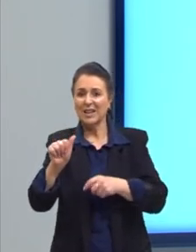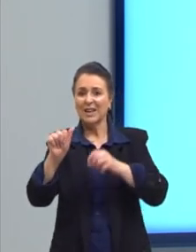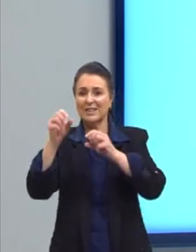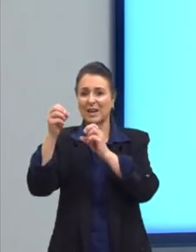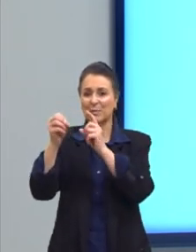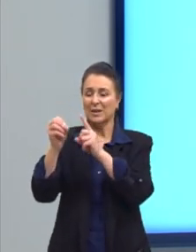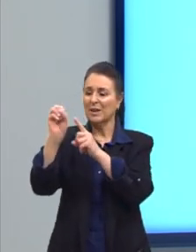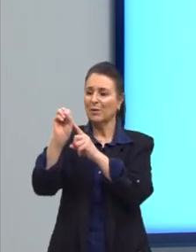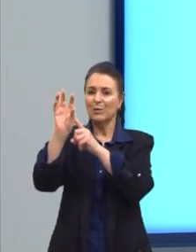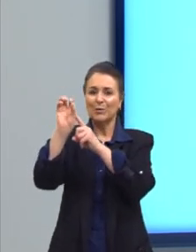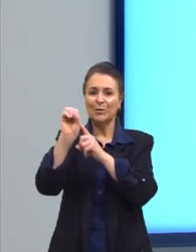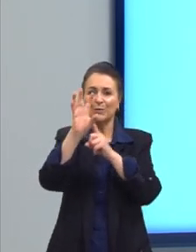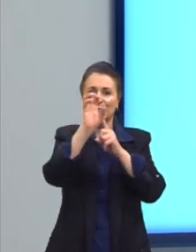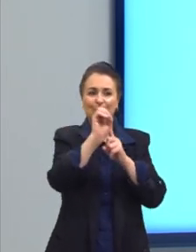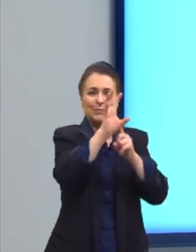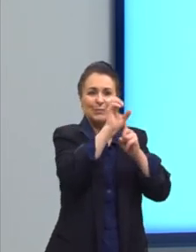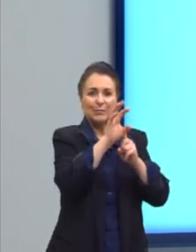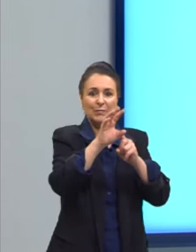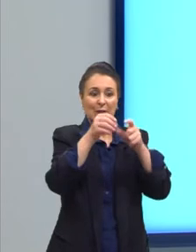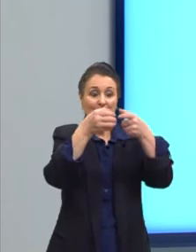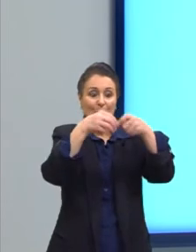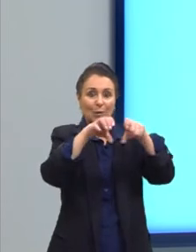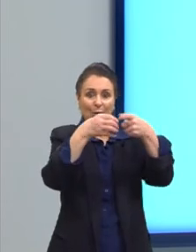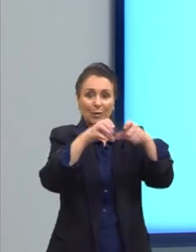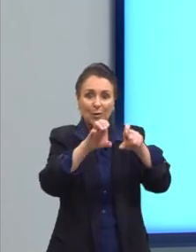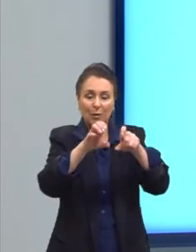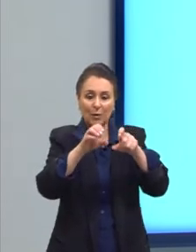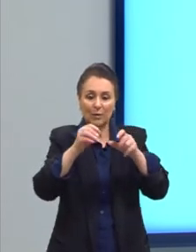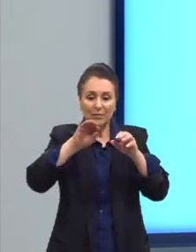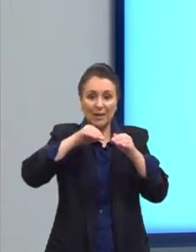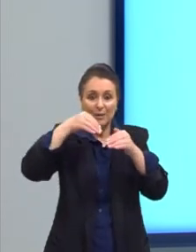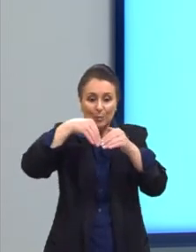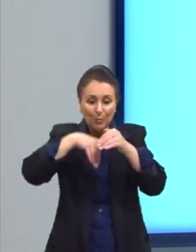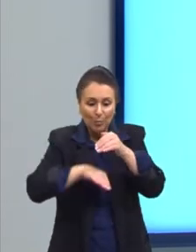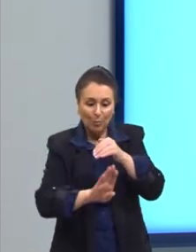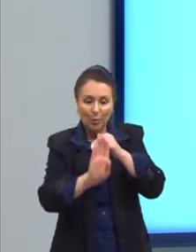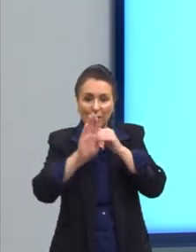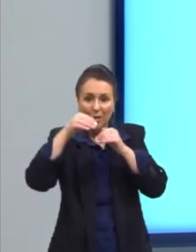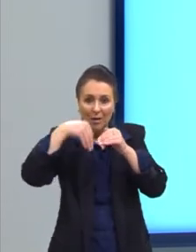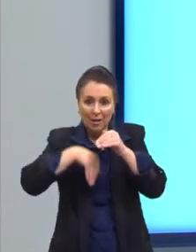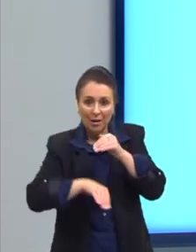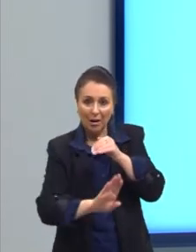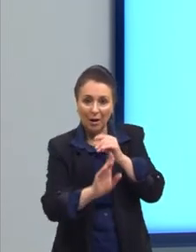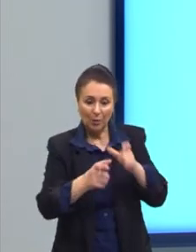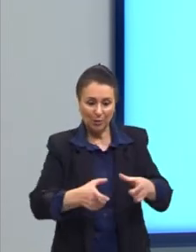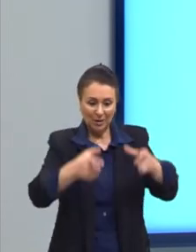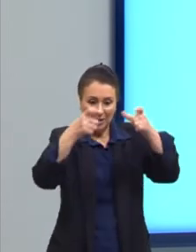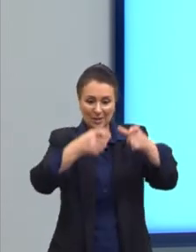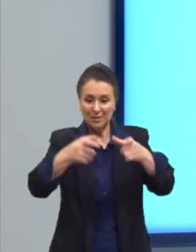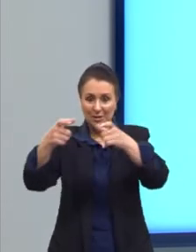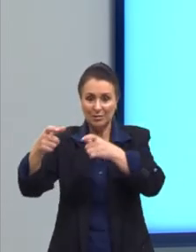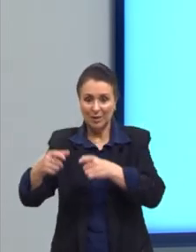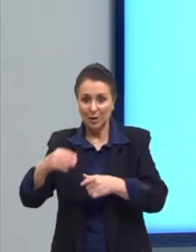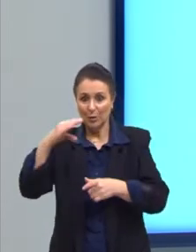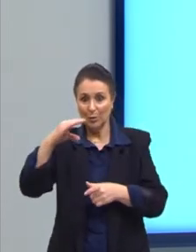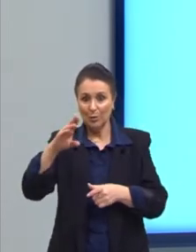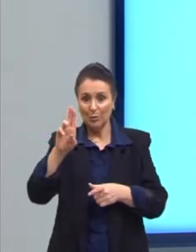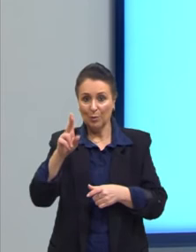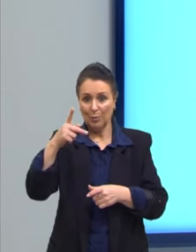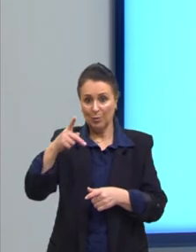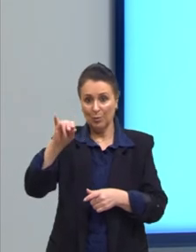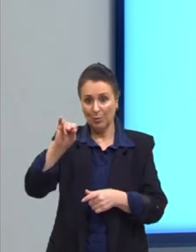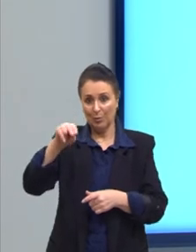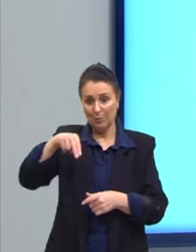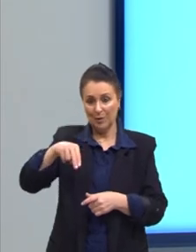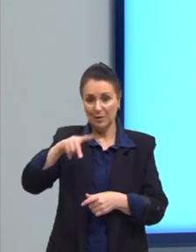após eclodirem dos ovos, cavam buracos no cupinzeiro, onde passam a viver.